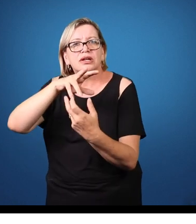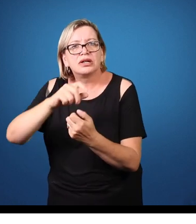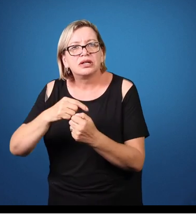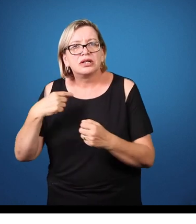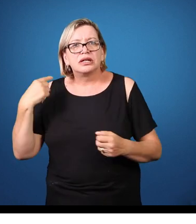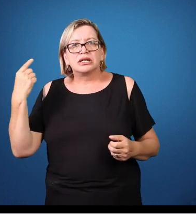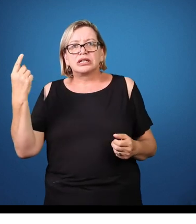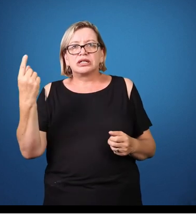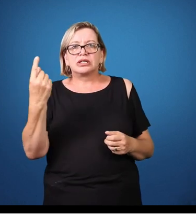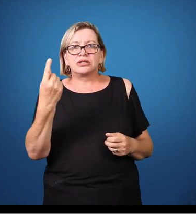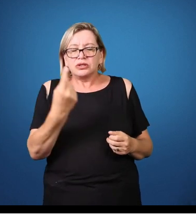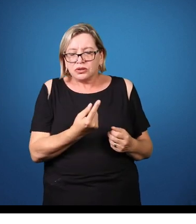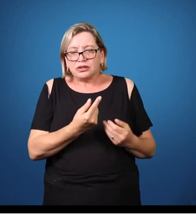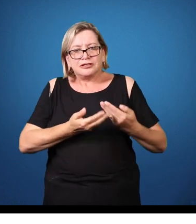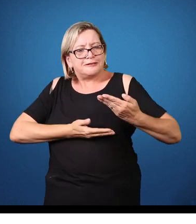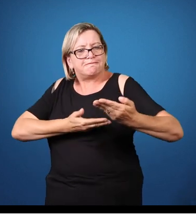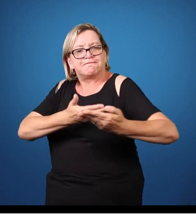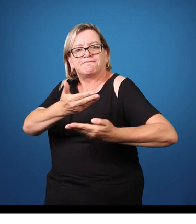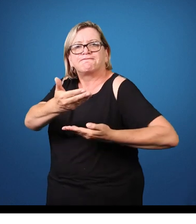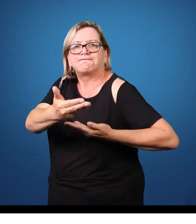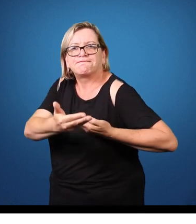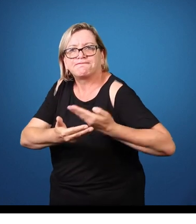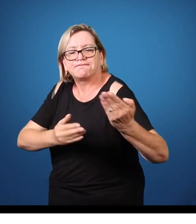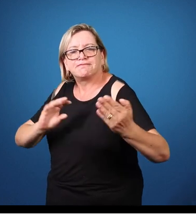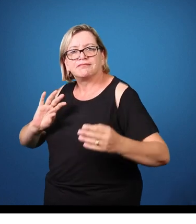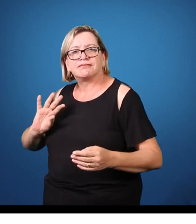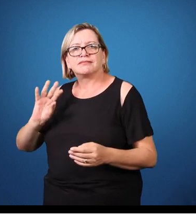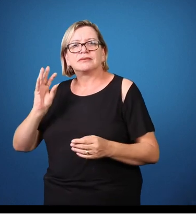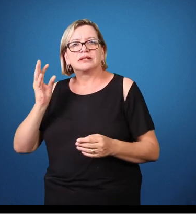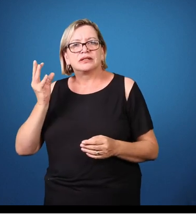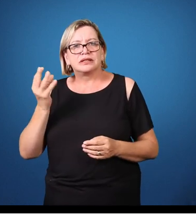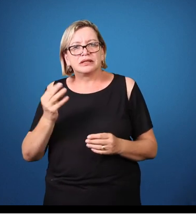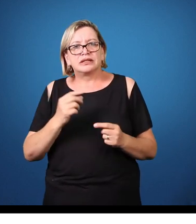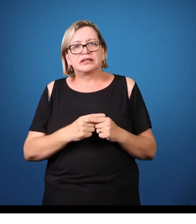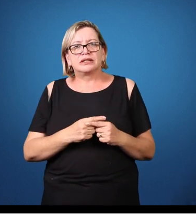Dizê-la por uma dívida que a gente teve porque alguém um dia fez isso com a gente.